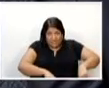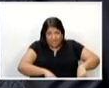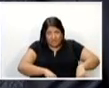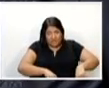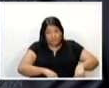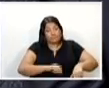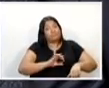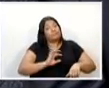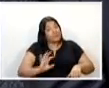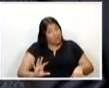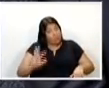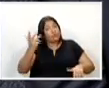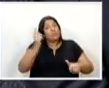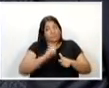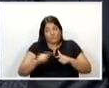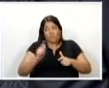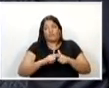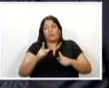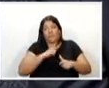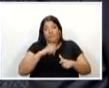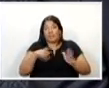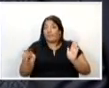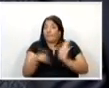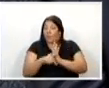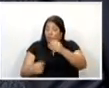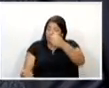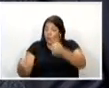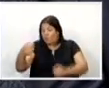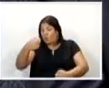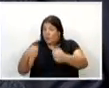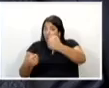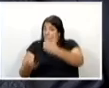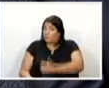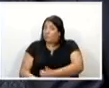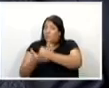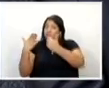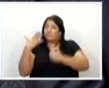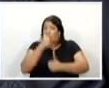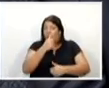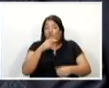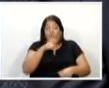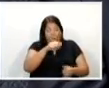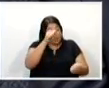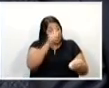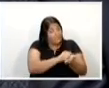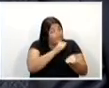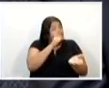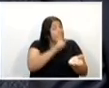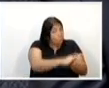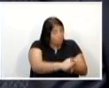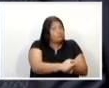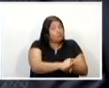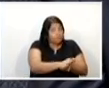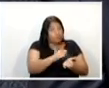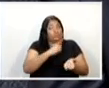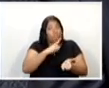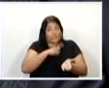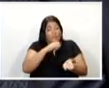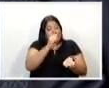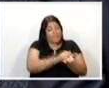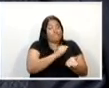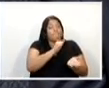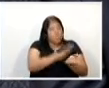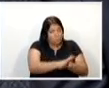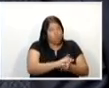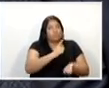indevidamente uma maca de uma viatura de resgate, estará sujeita ao pagamento de uma determinada multa que colocamos